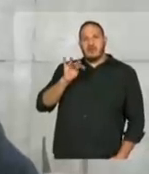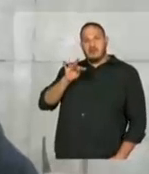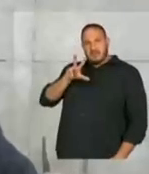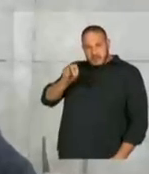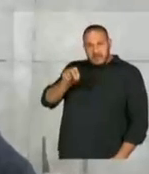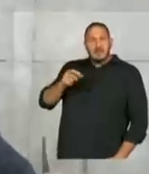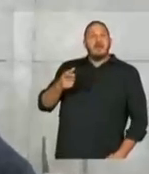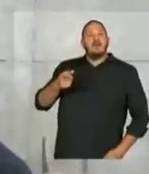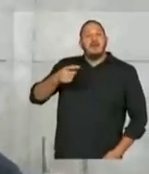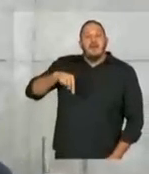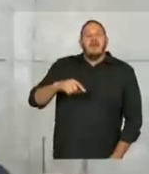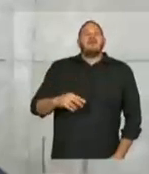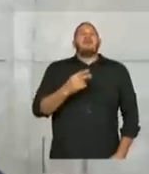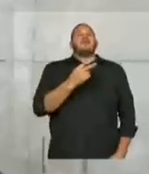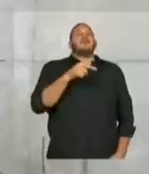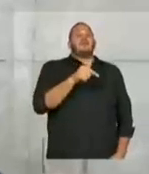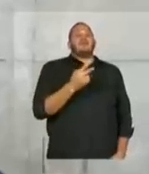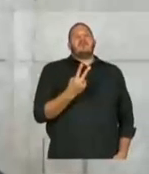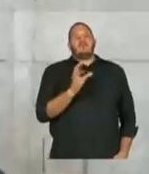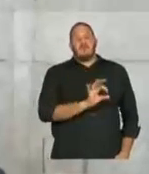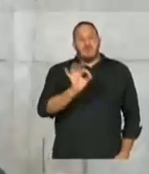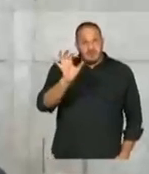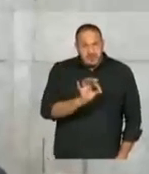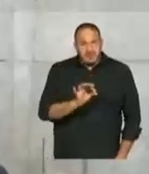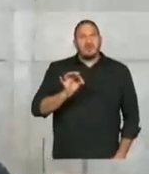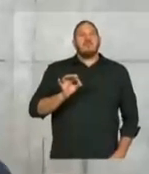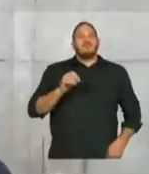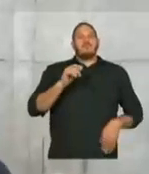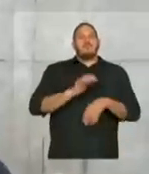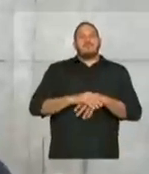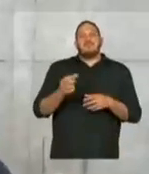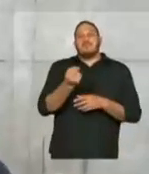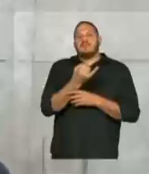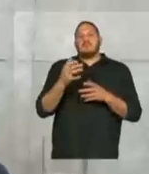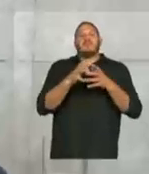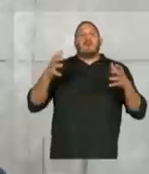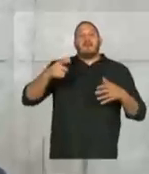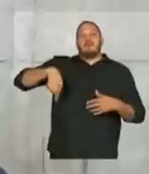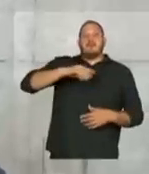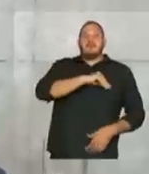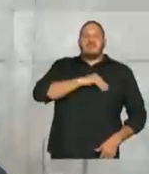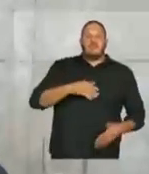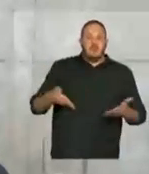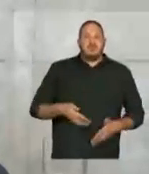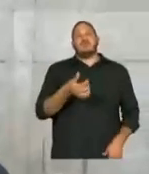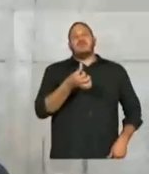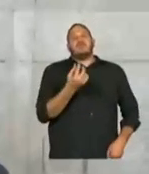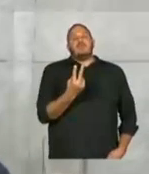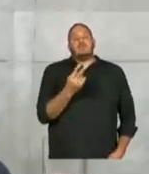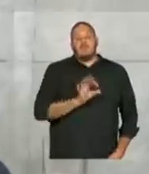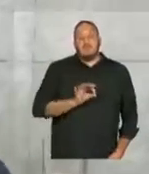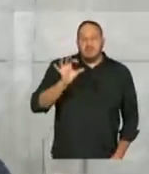72% da massa salarial. Hoje são 62%.